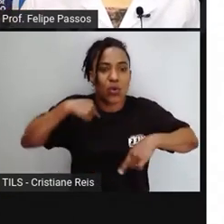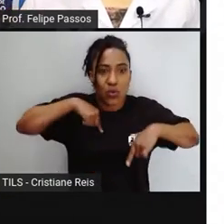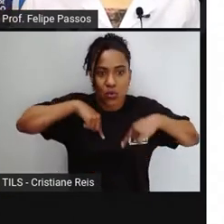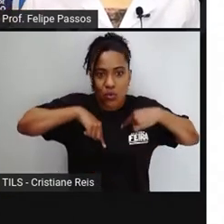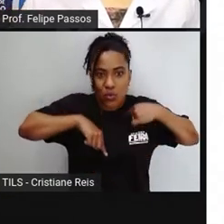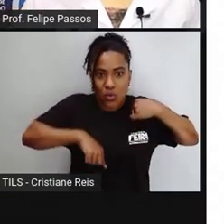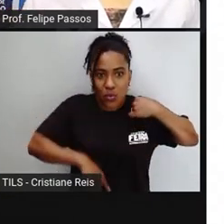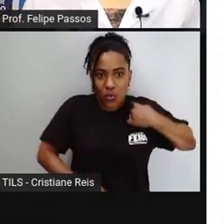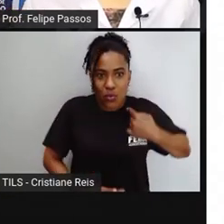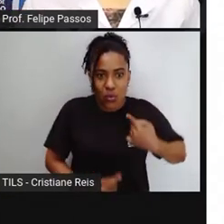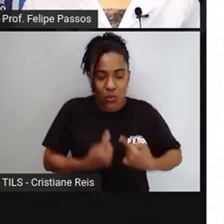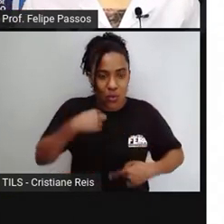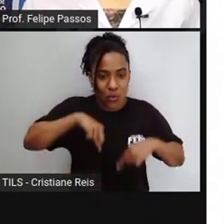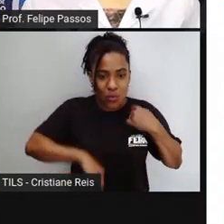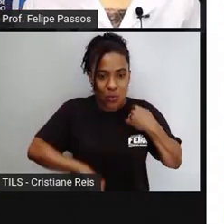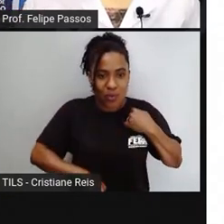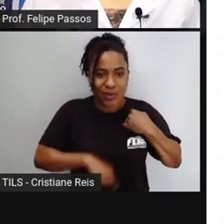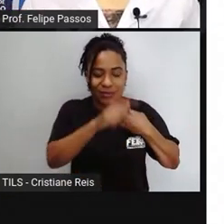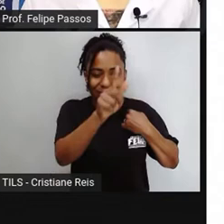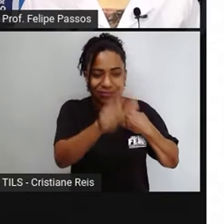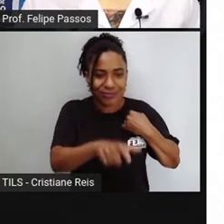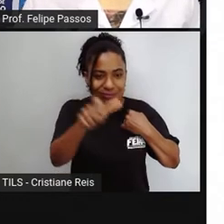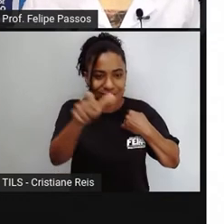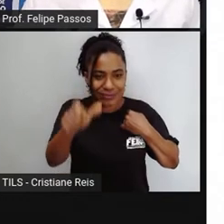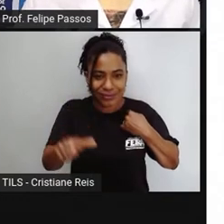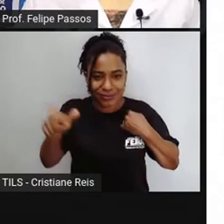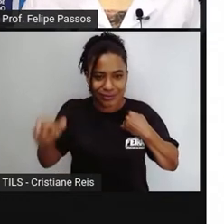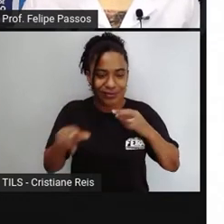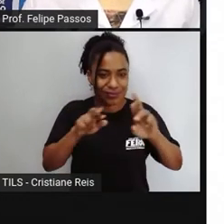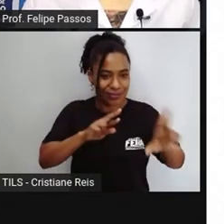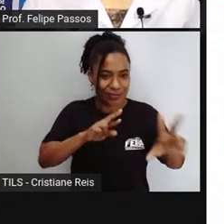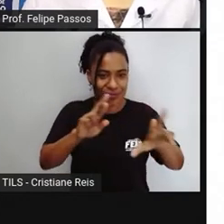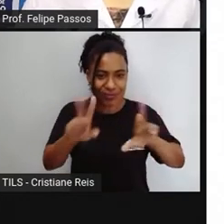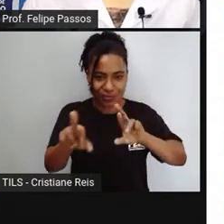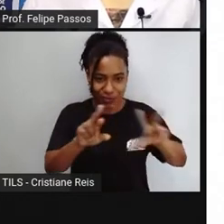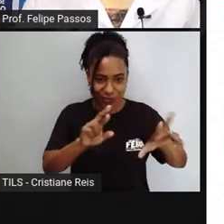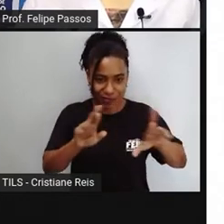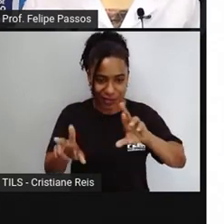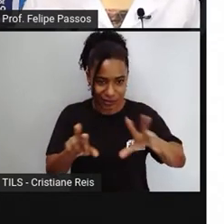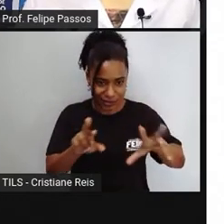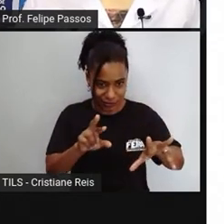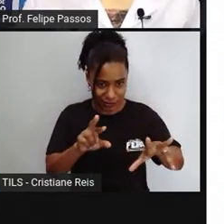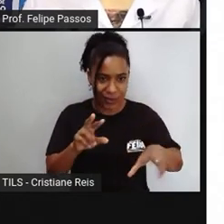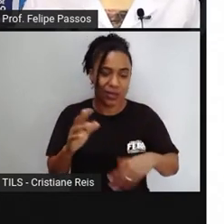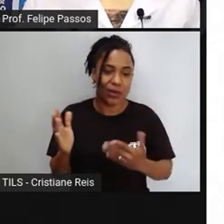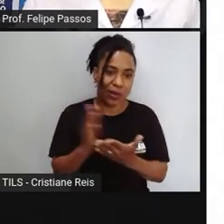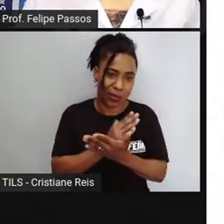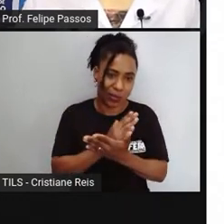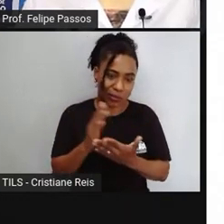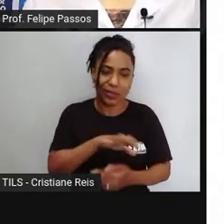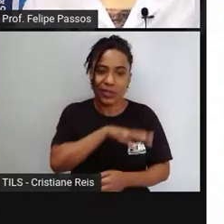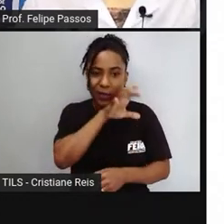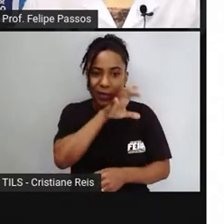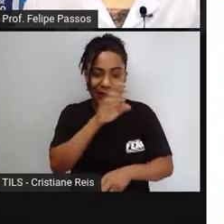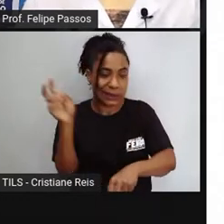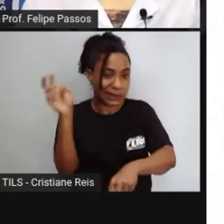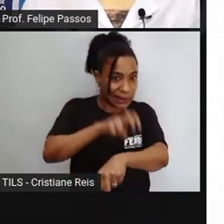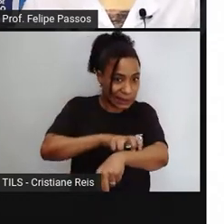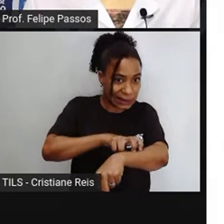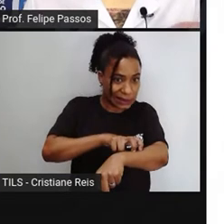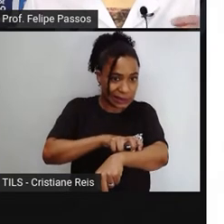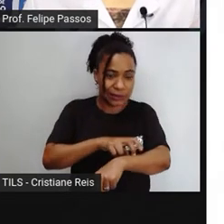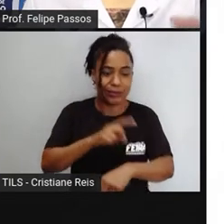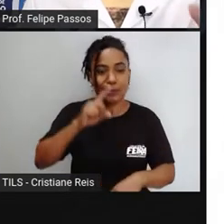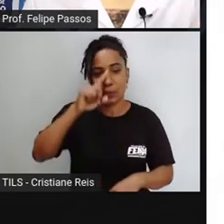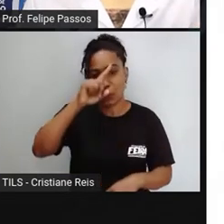cada pessoa tem um organismo diferente. Então, a reação, ela pode ser diferente também. Claro que alguns animais vão ser mais perigosos, por si